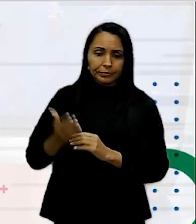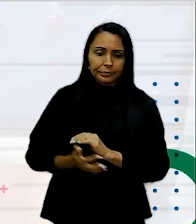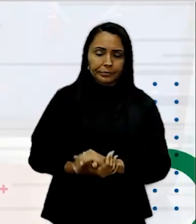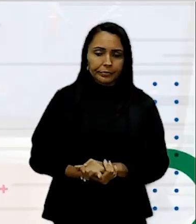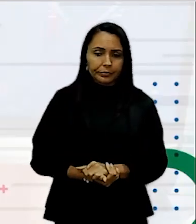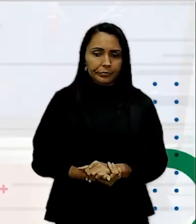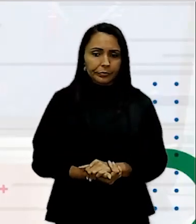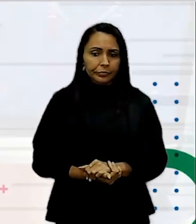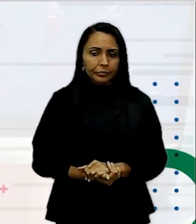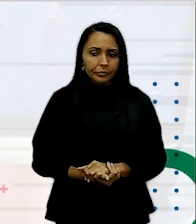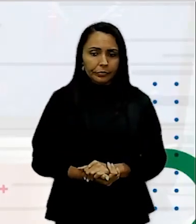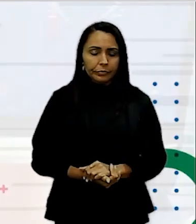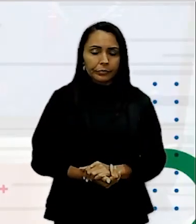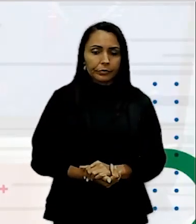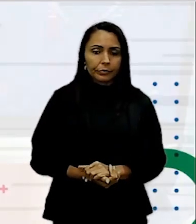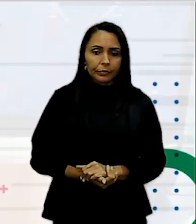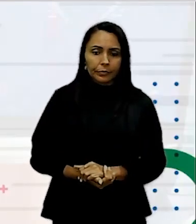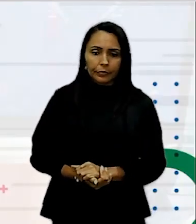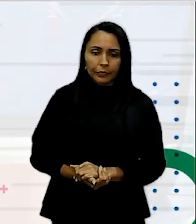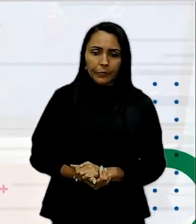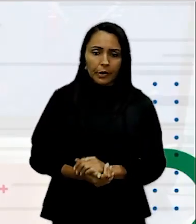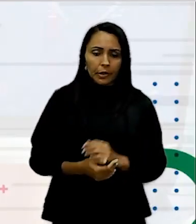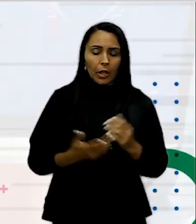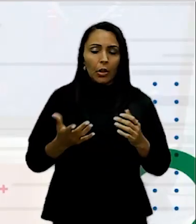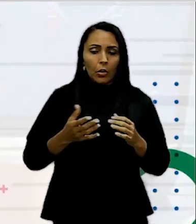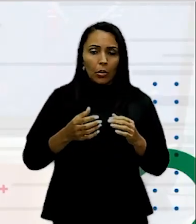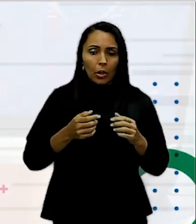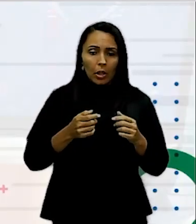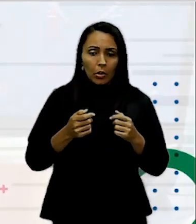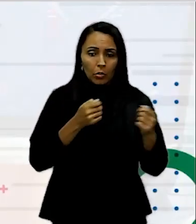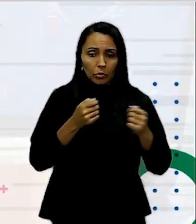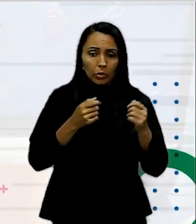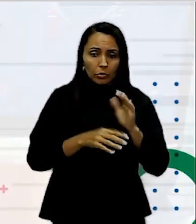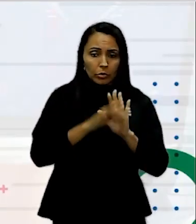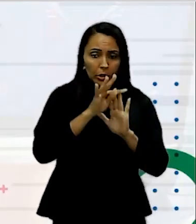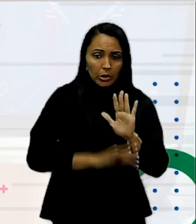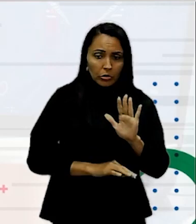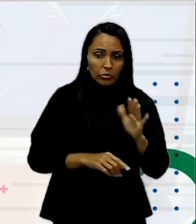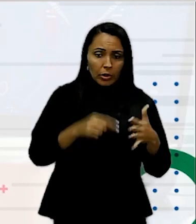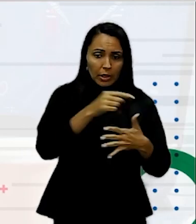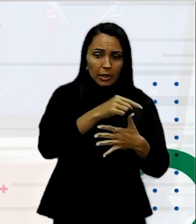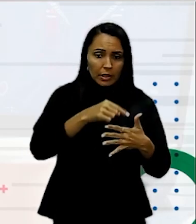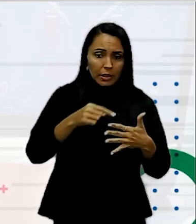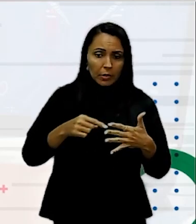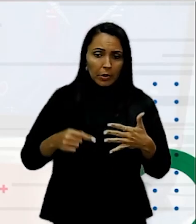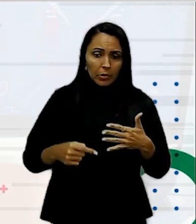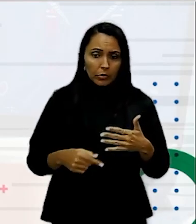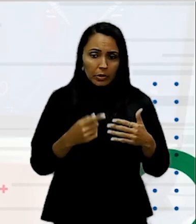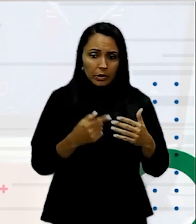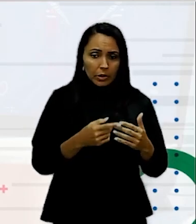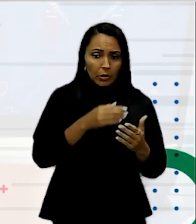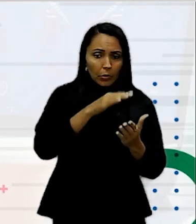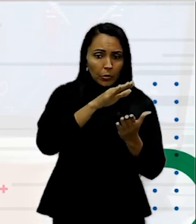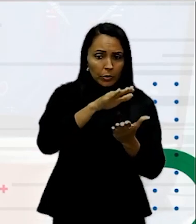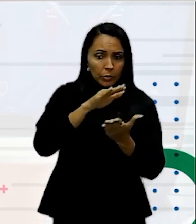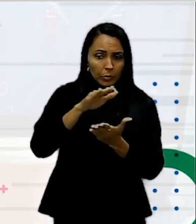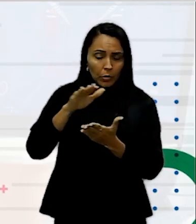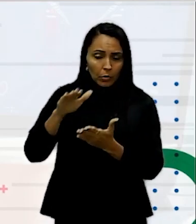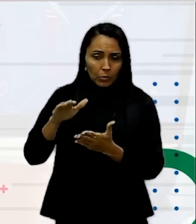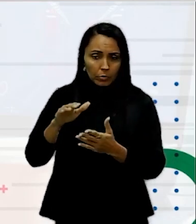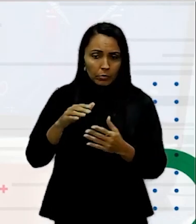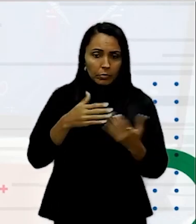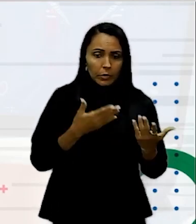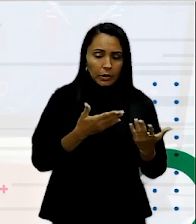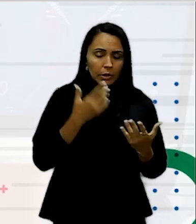Já a propriedade ifens controla a ifenização do texto em elementos a nível de bloco Observe que a classe ifenizar